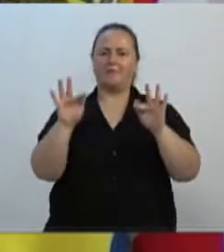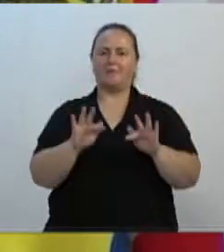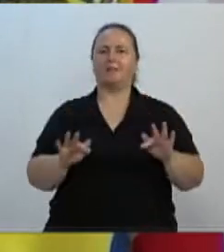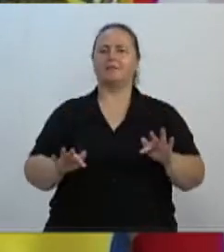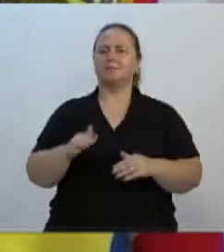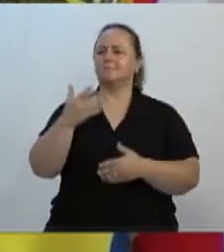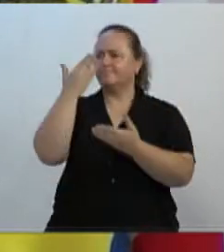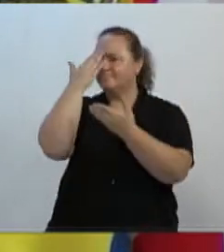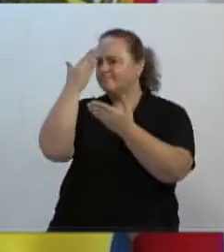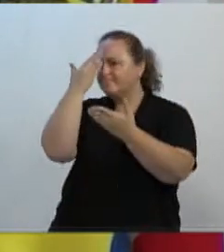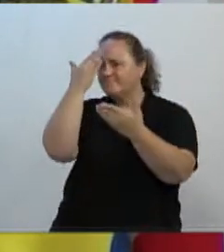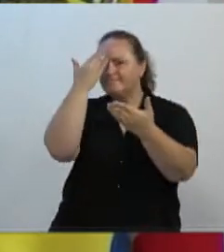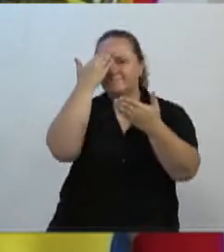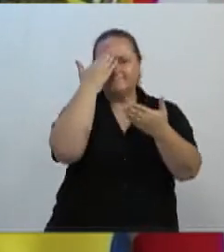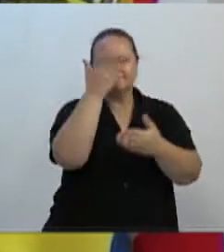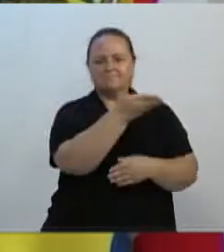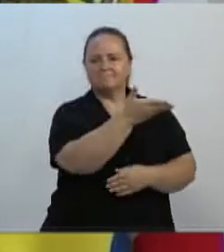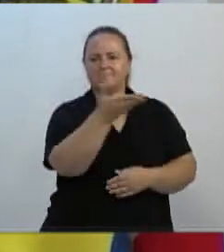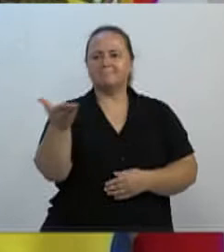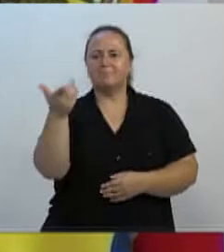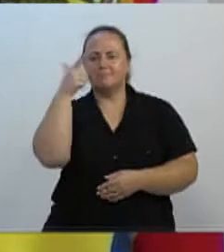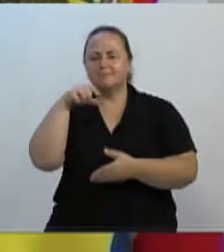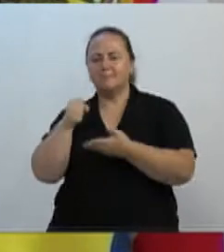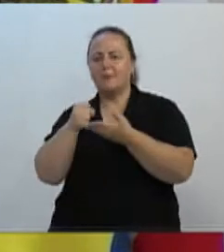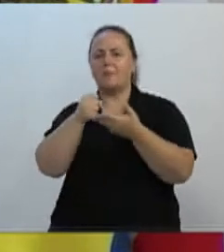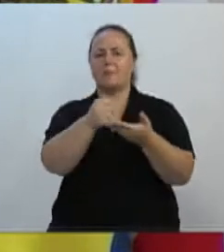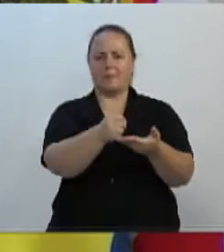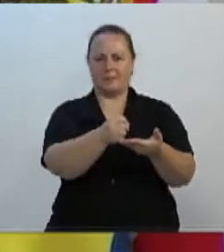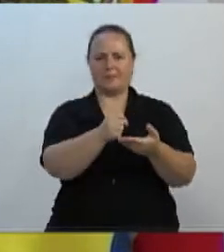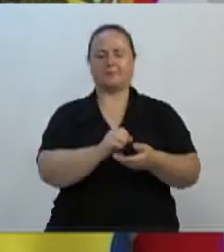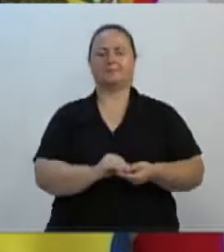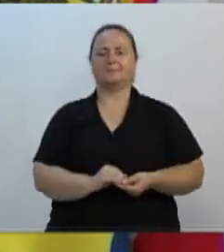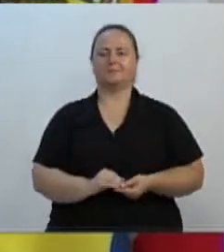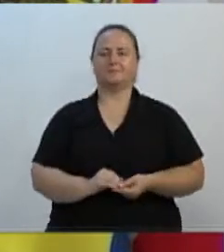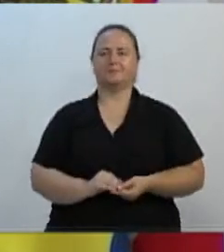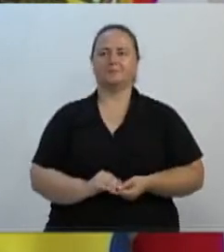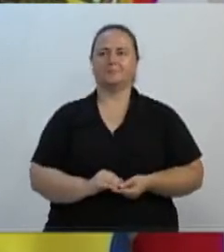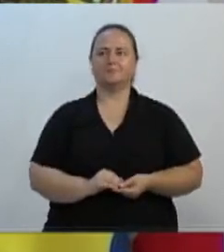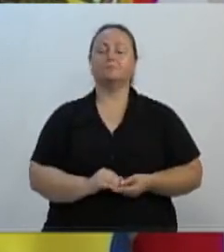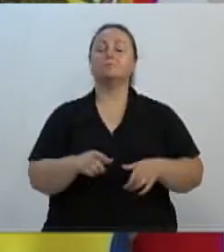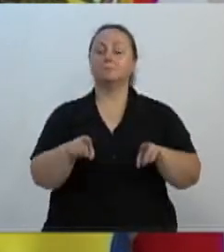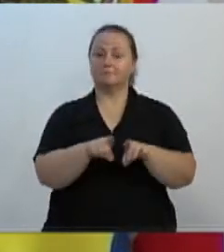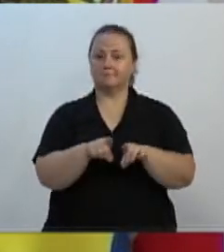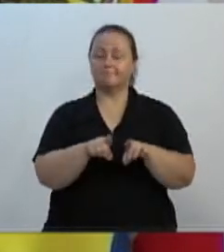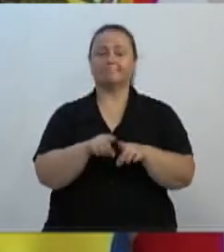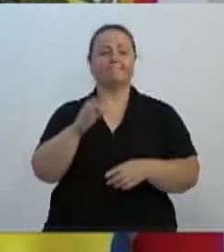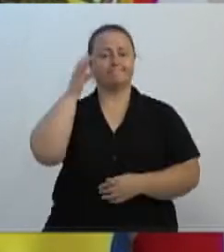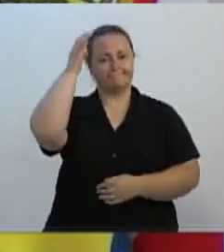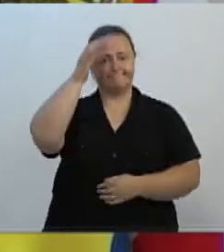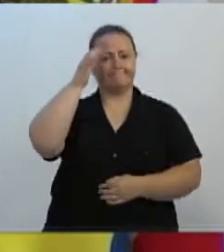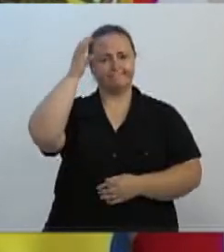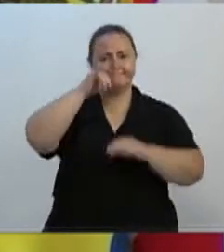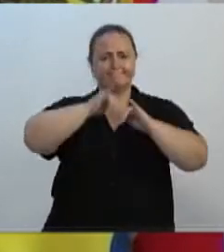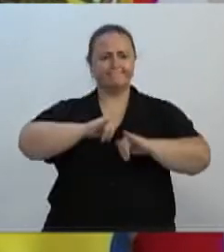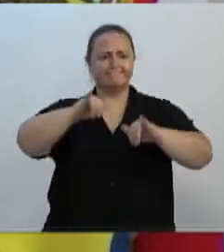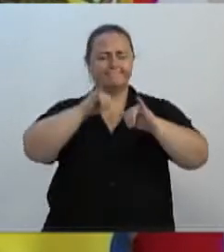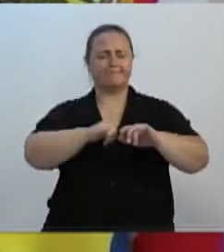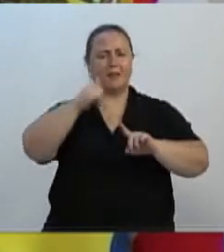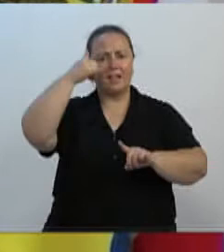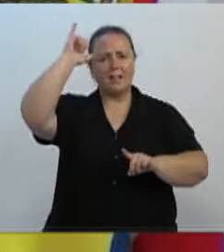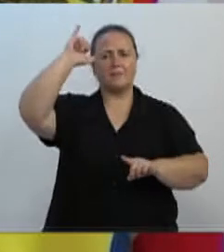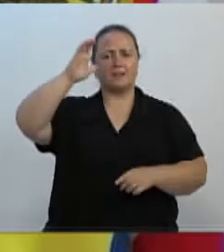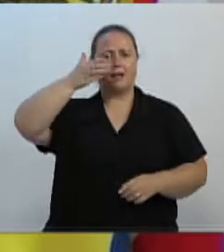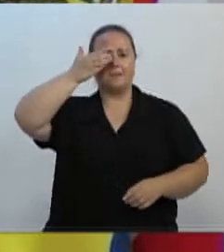todos os contadores que estão aqui presentes, que puderam apoiar essa ação. Campanha de conscientização da pirataria. A gente sabe que a pirataria é um